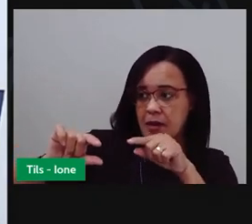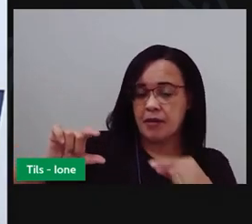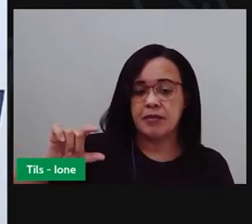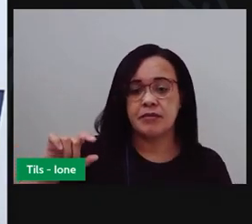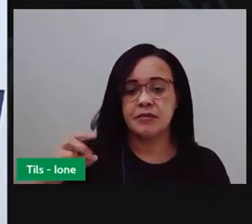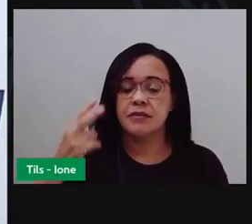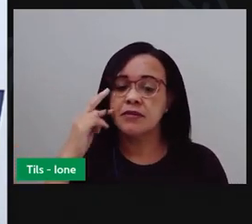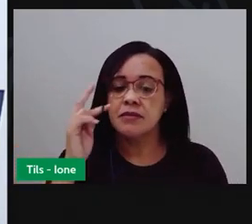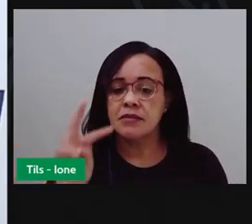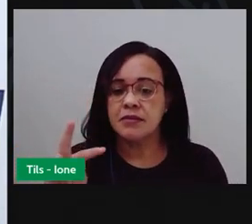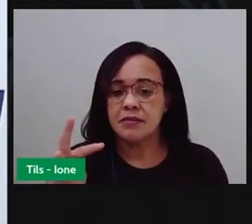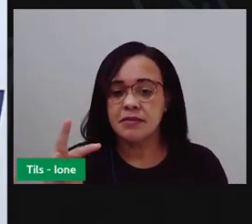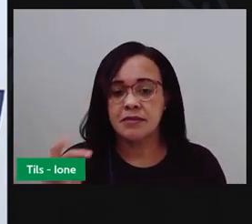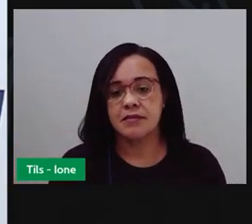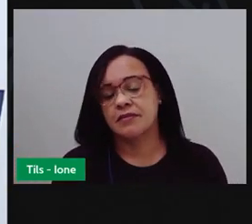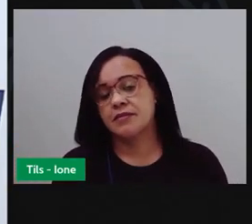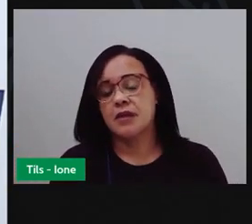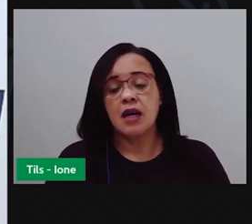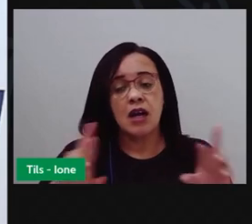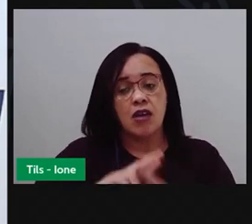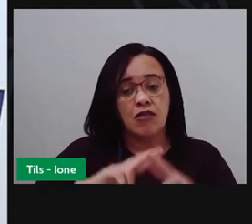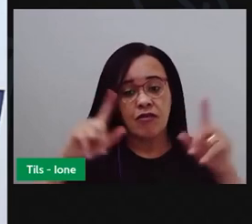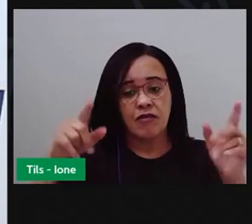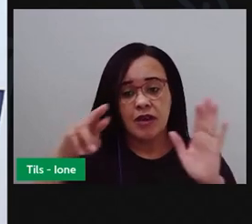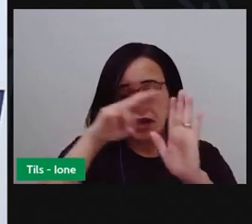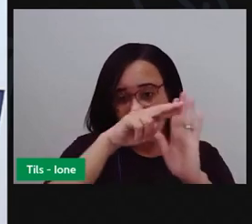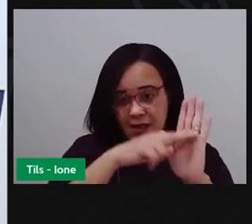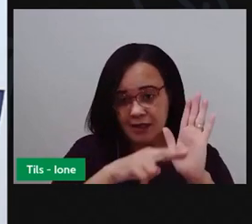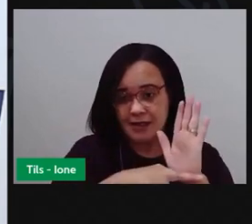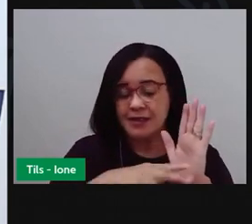vai ver isso em diferentes receitas.